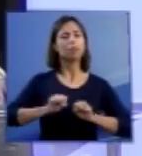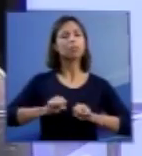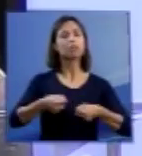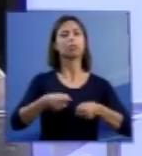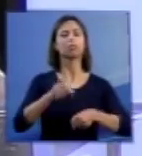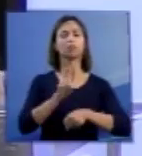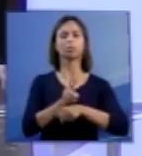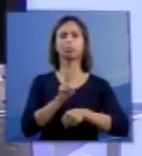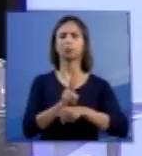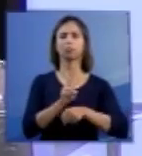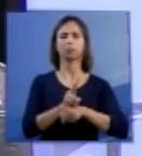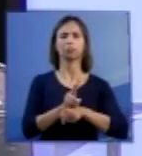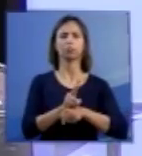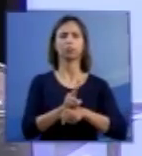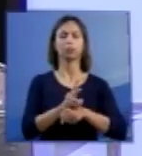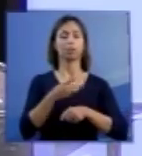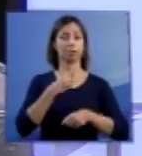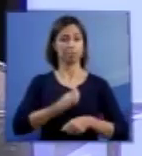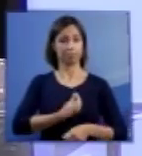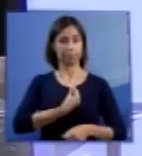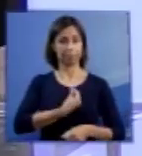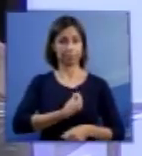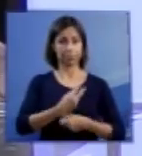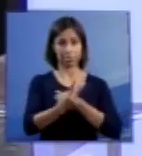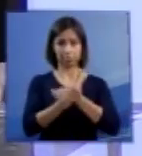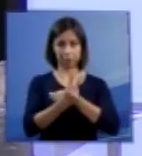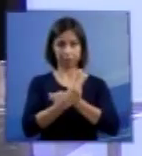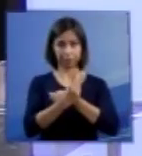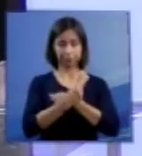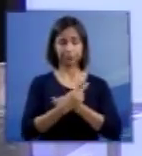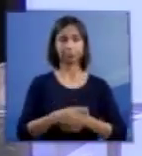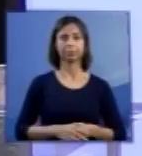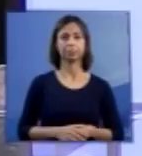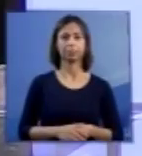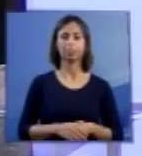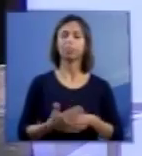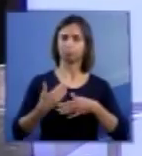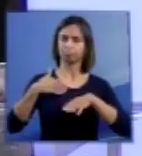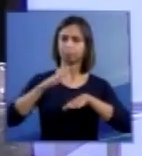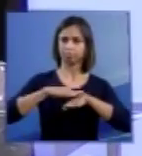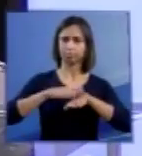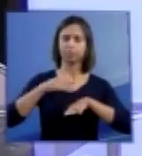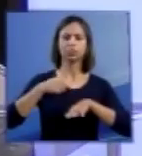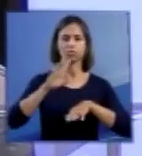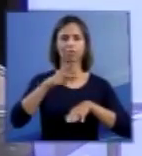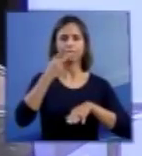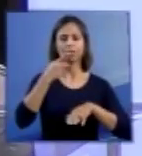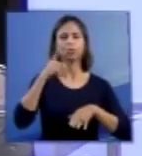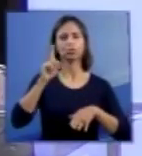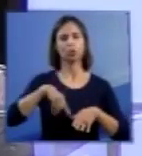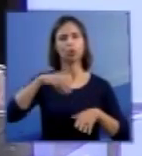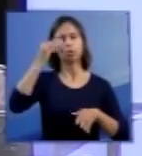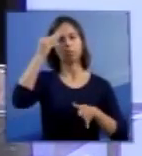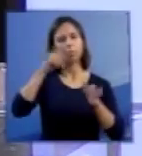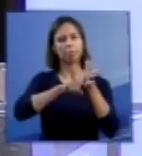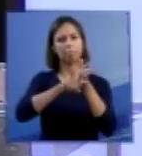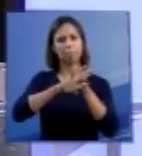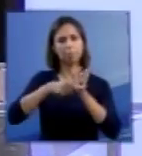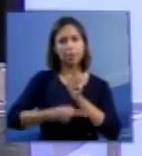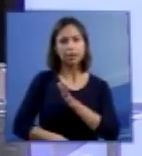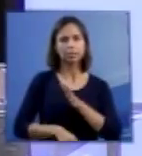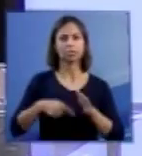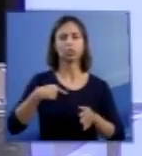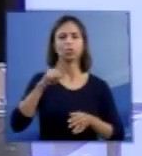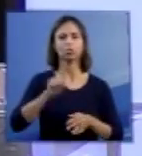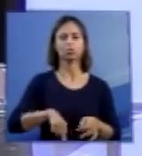incondicional das suas vidas. Eu, como já foi dito, sou pesquisadora, mas estou aqui como católica